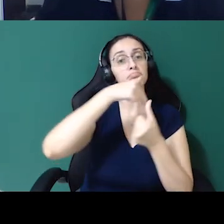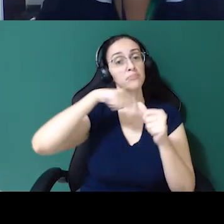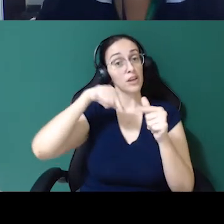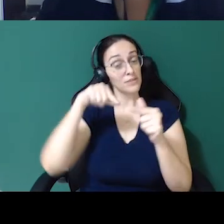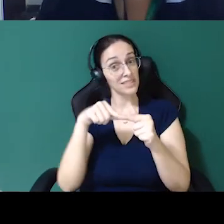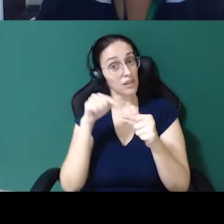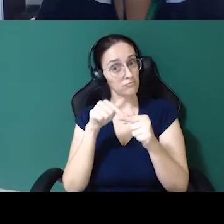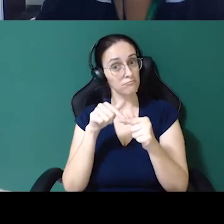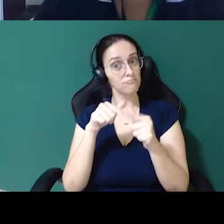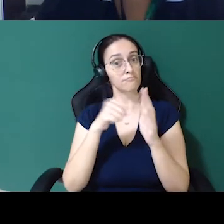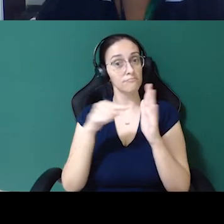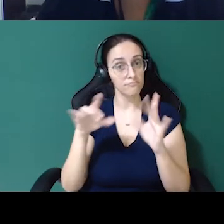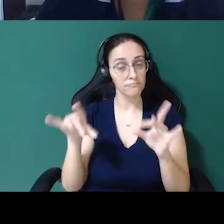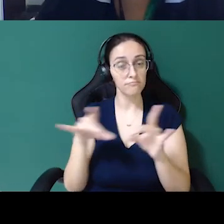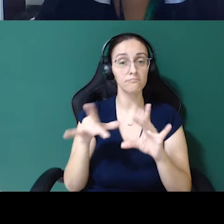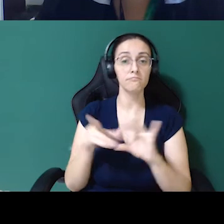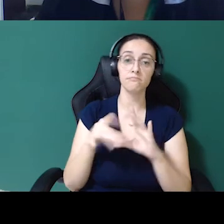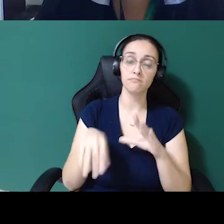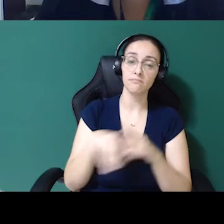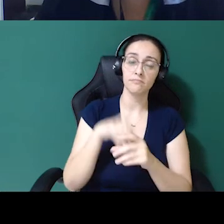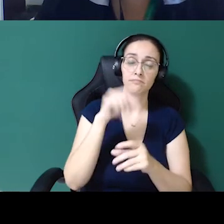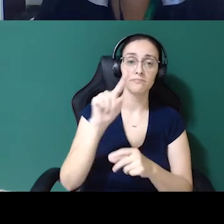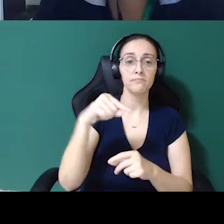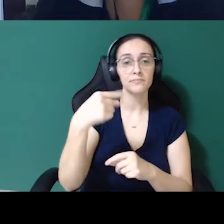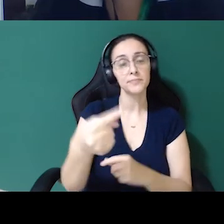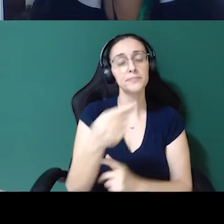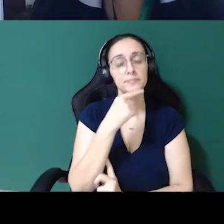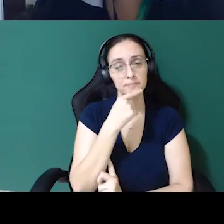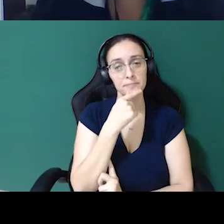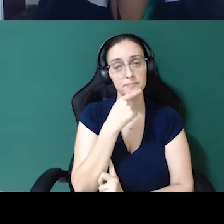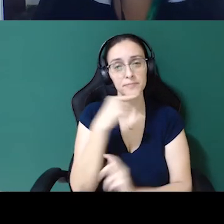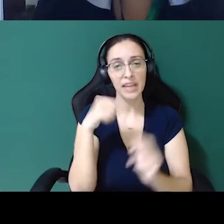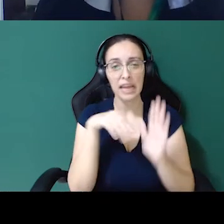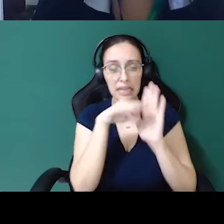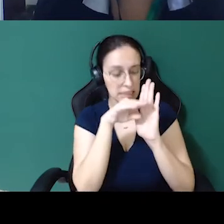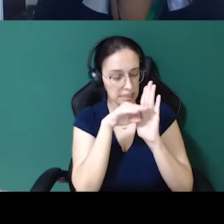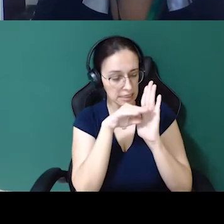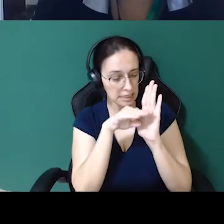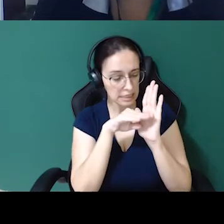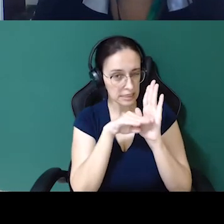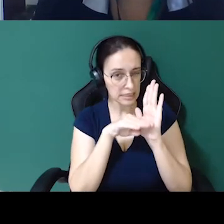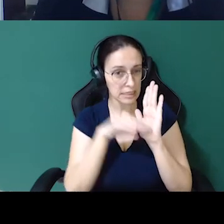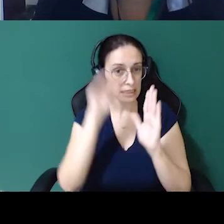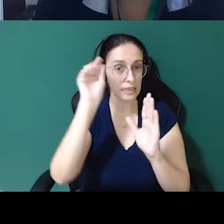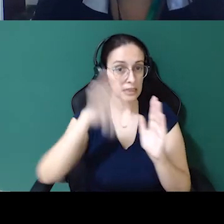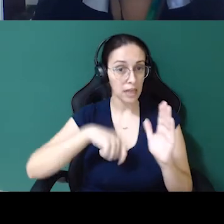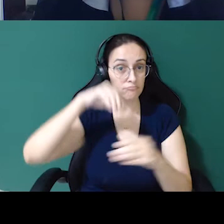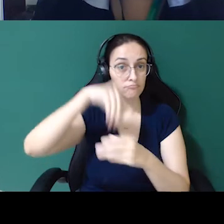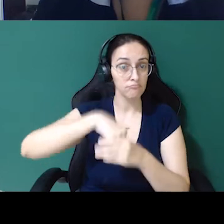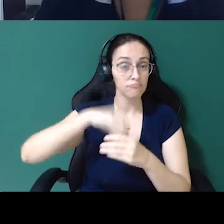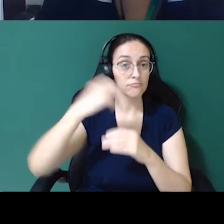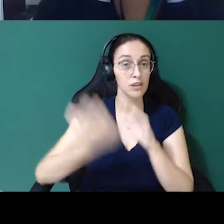E aí, passando esse checklist aqui do que você pode fazer na sua empresa,